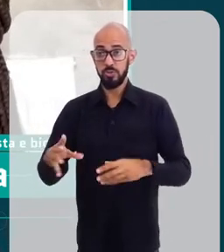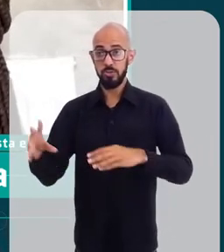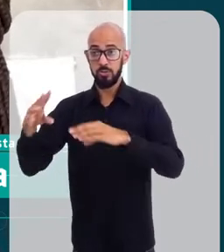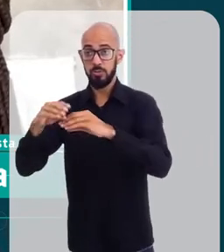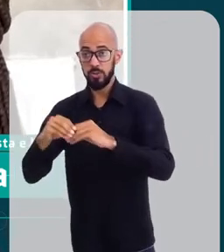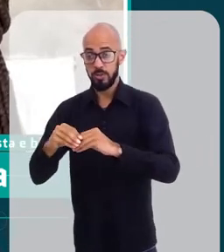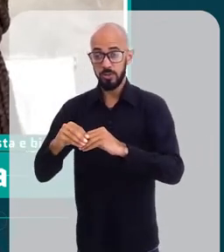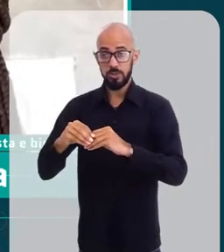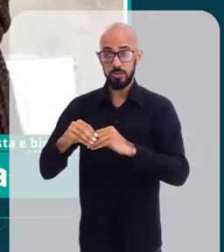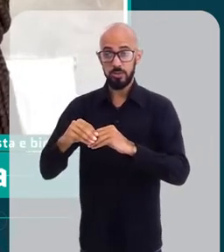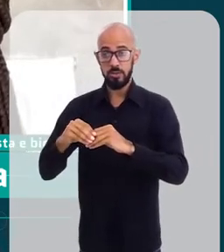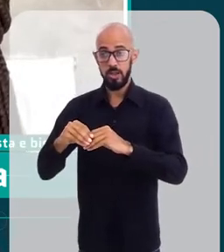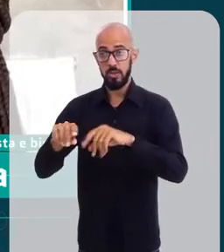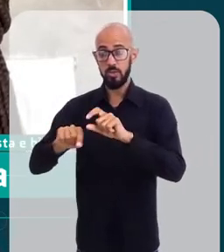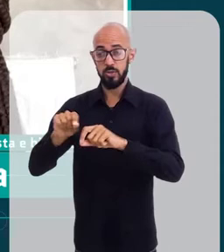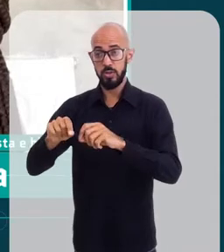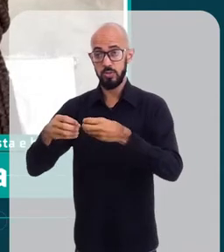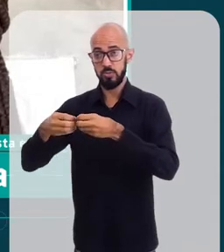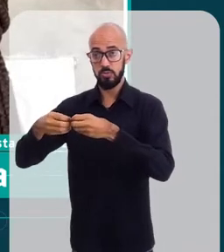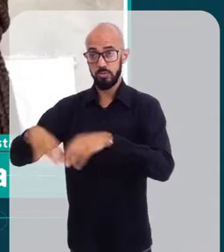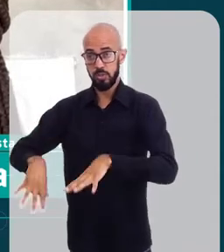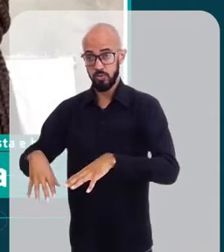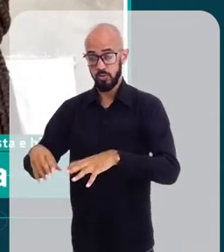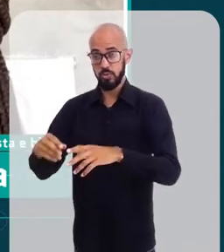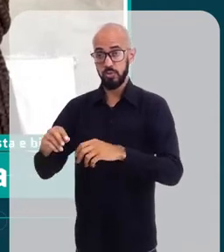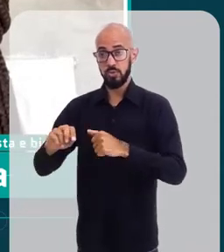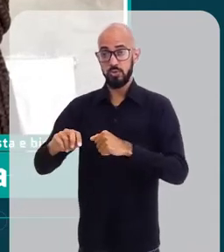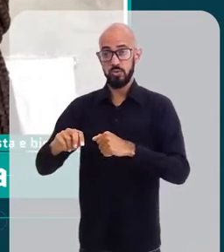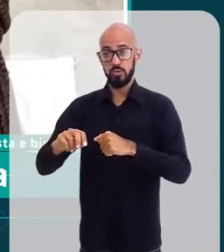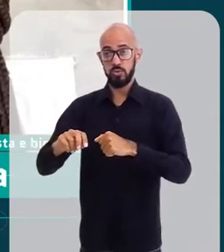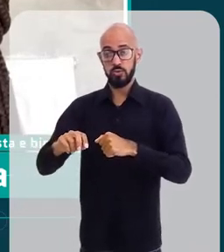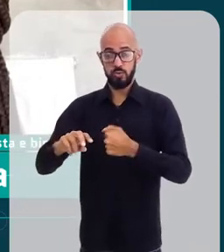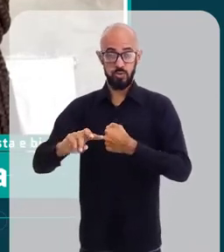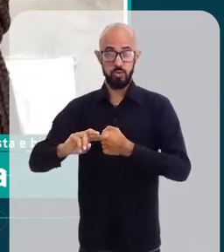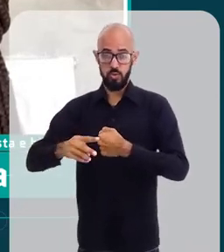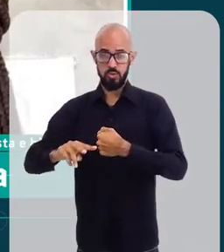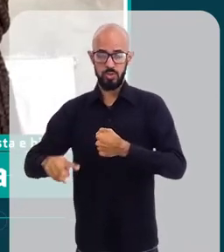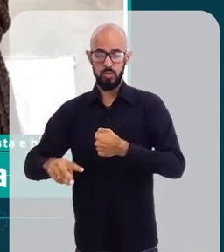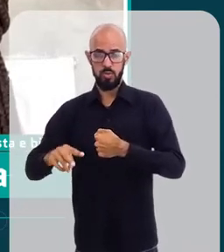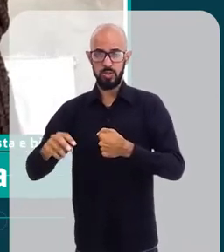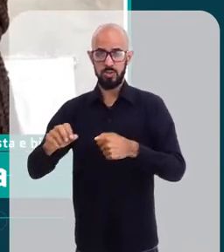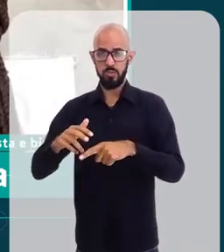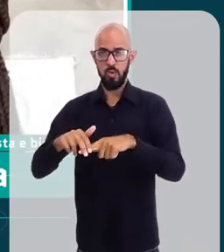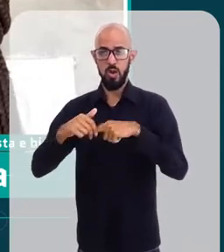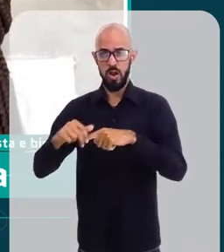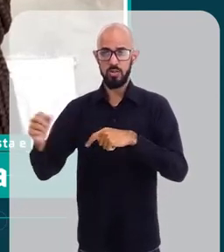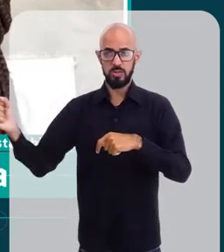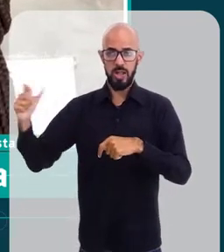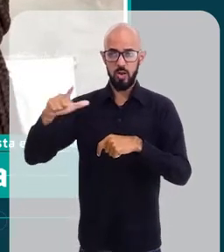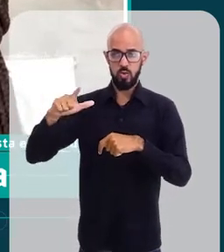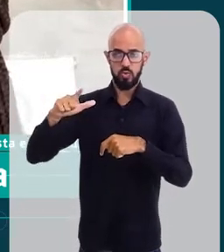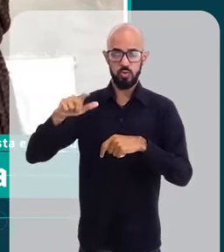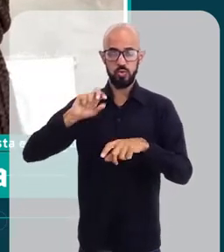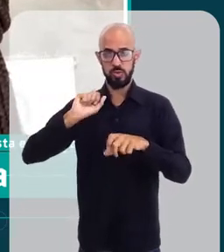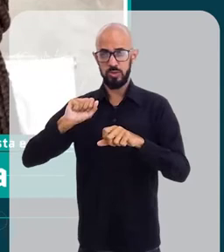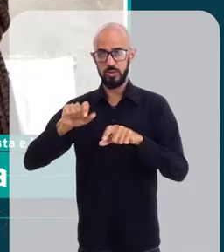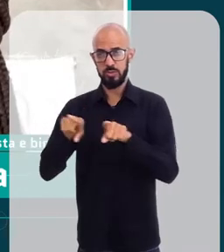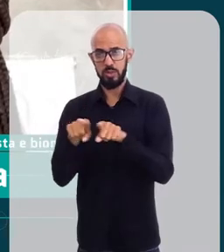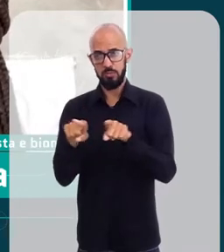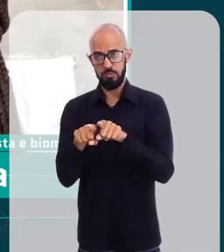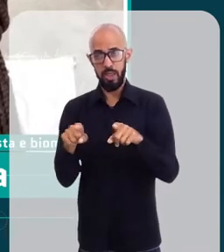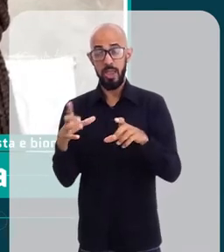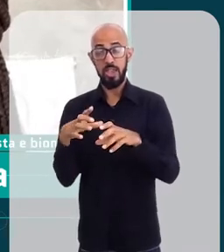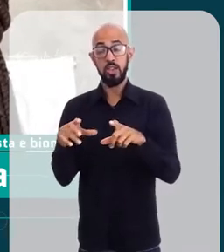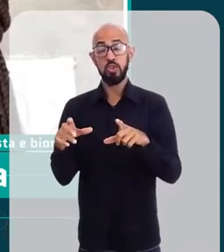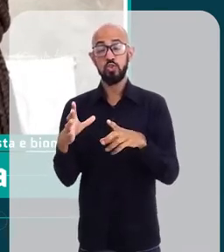os danos causados pela luz visível e aliado à